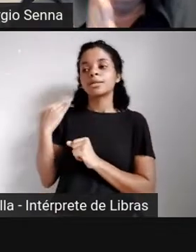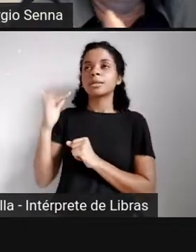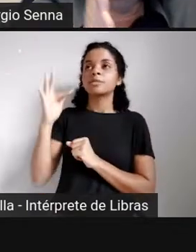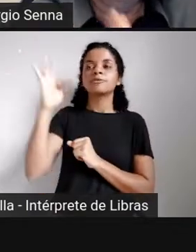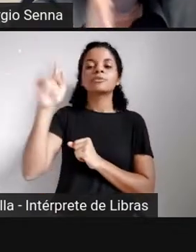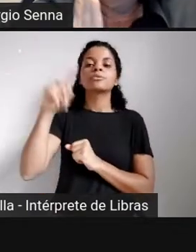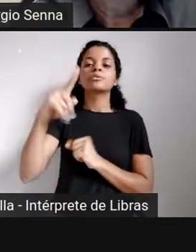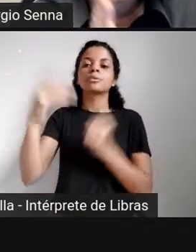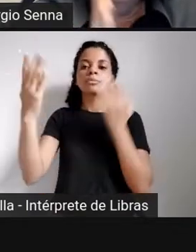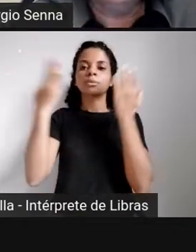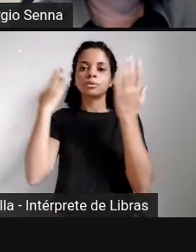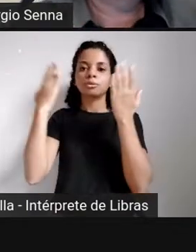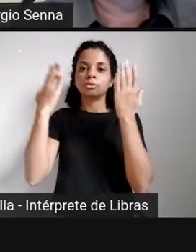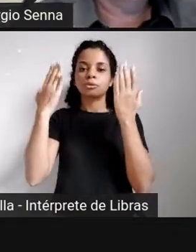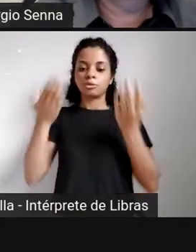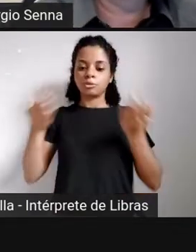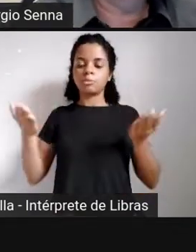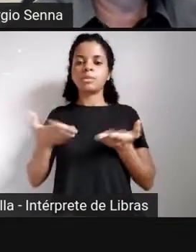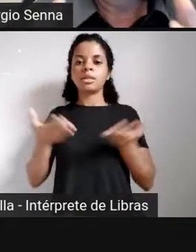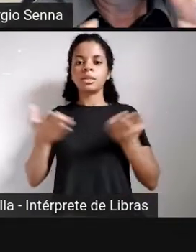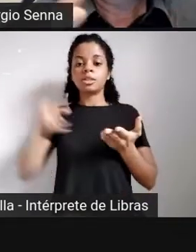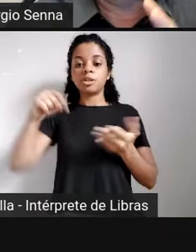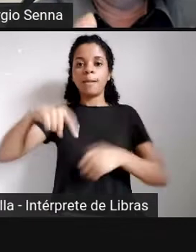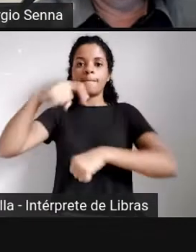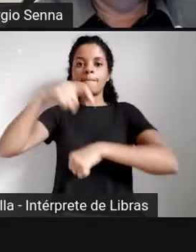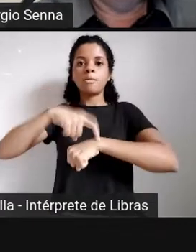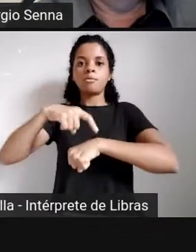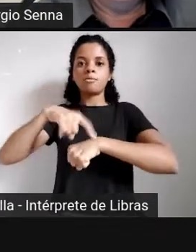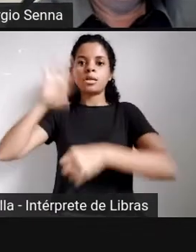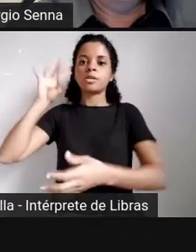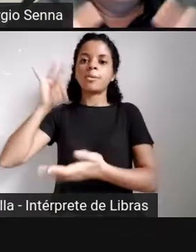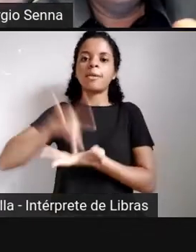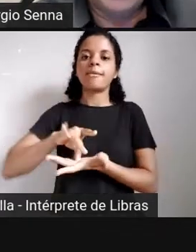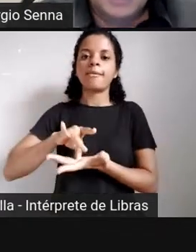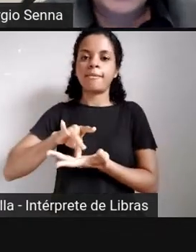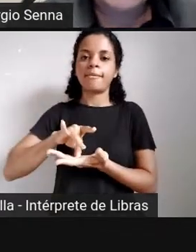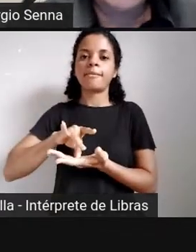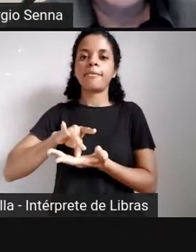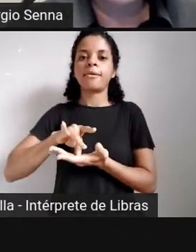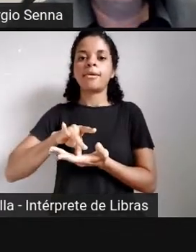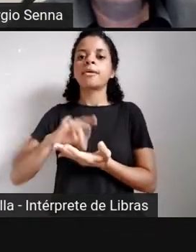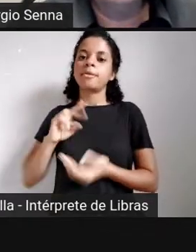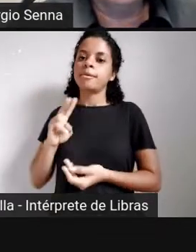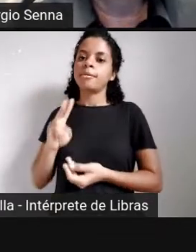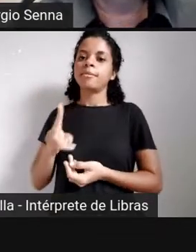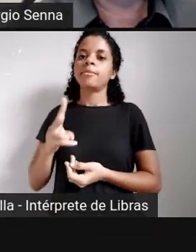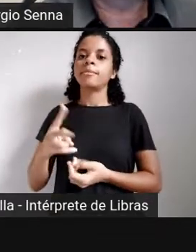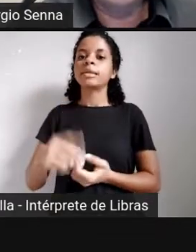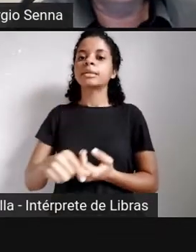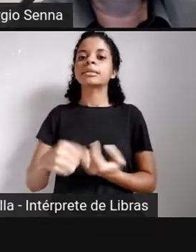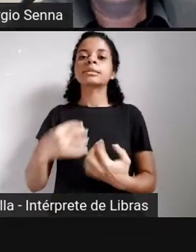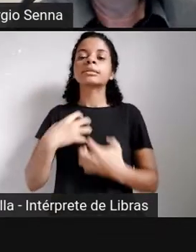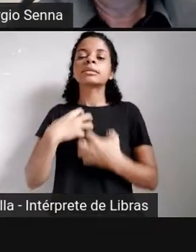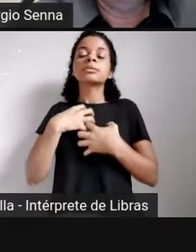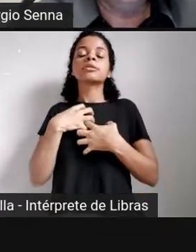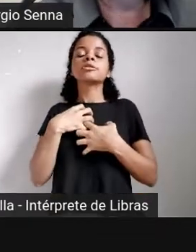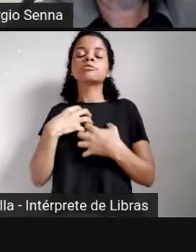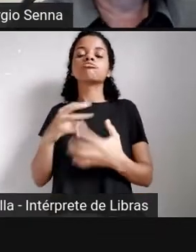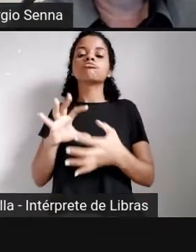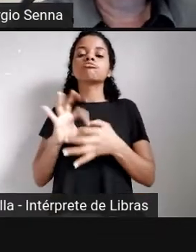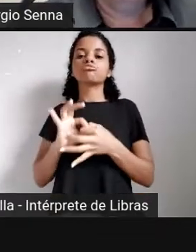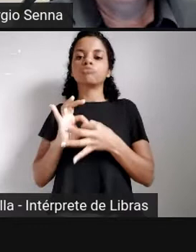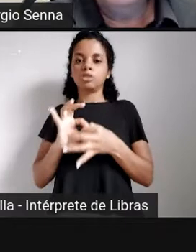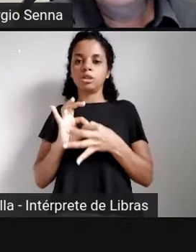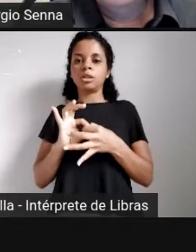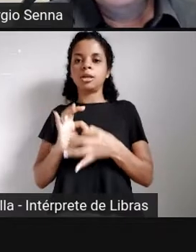é aquele pequeno momento que você tem na realidade e que mantém essa sensação de unidade, de permanência do